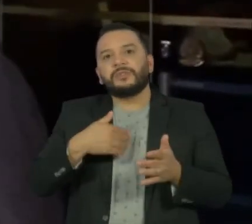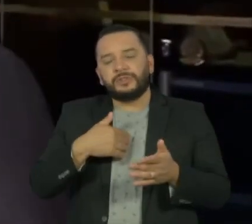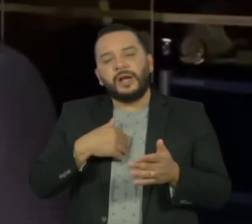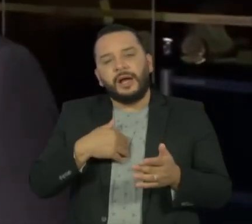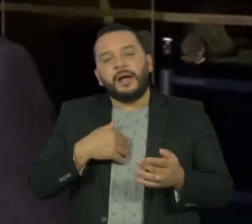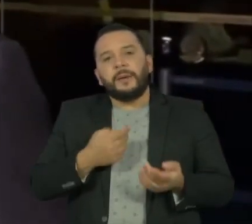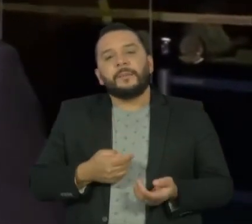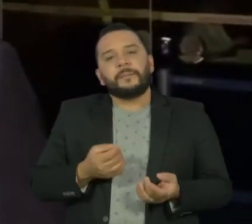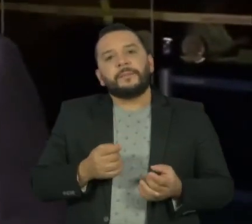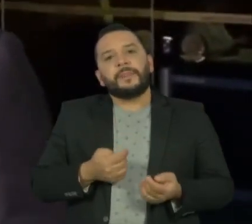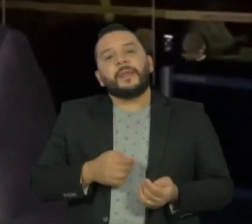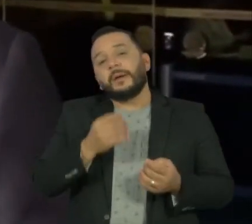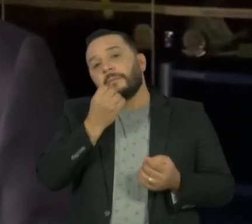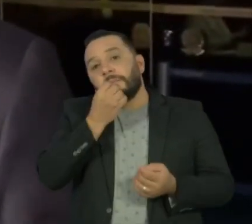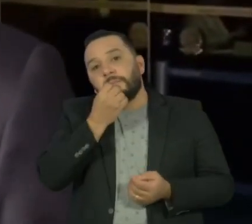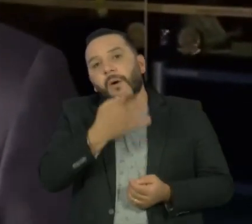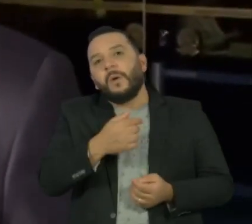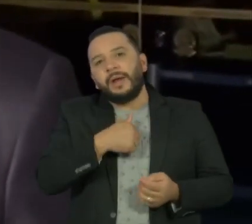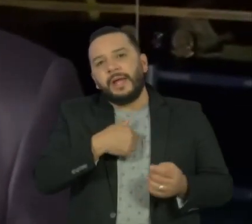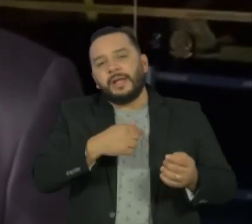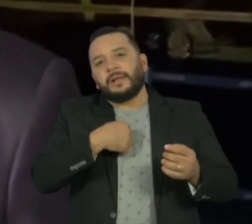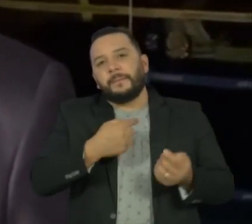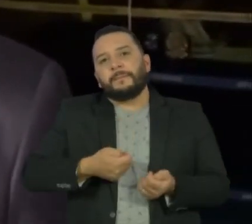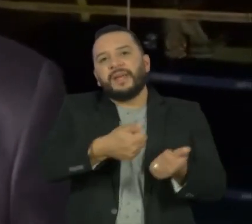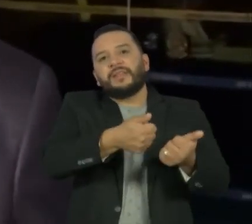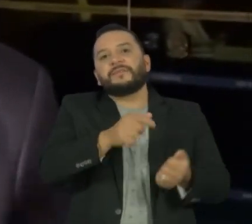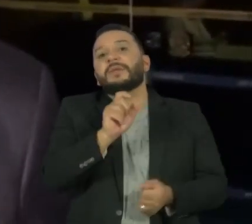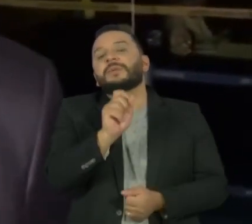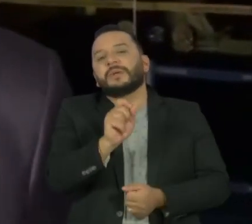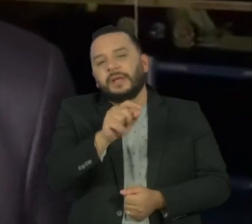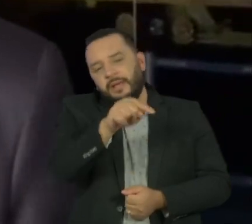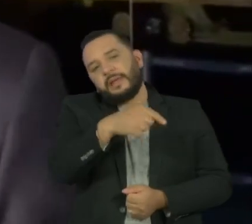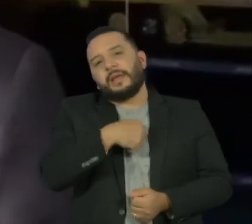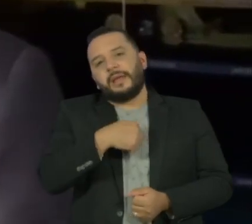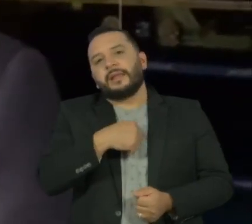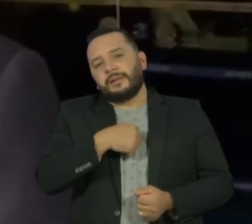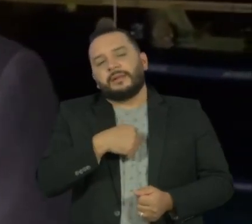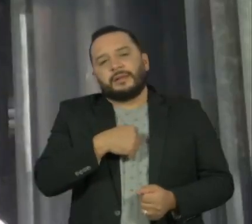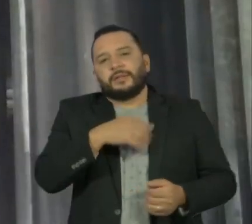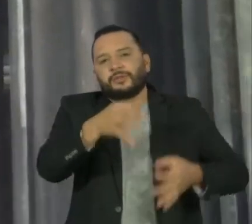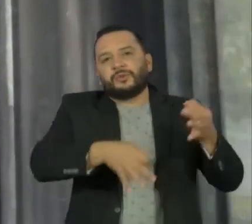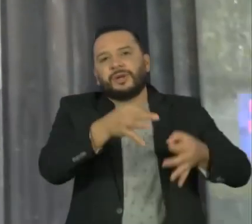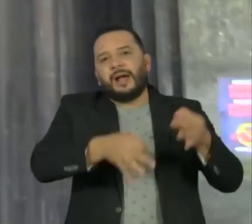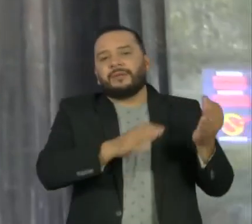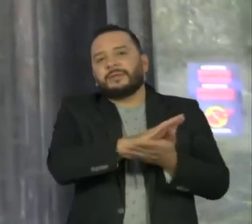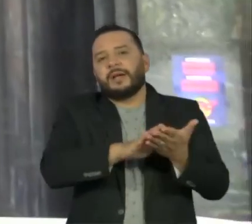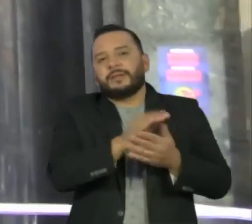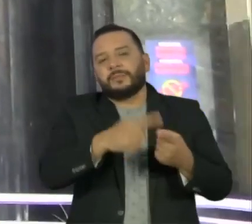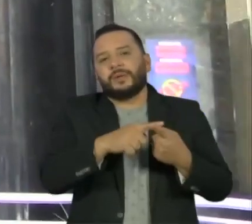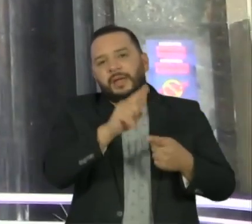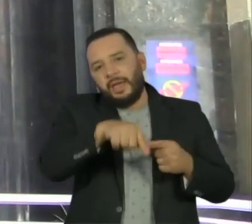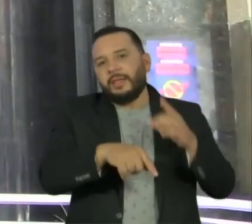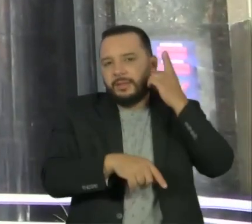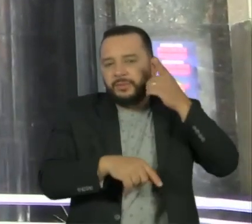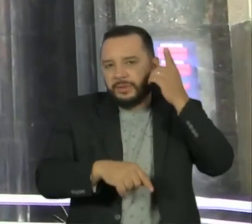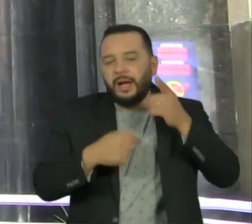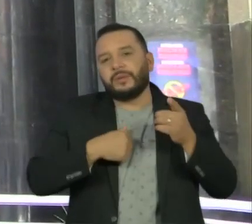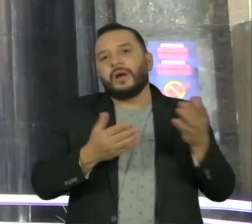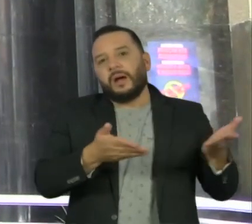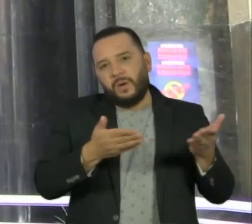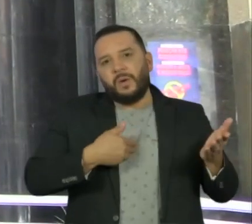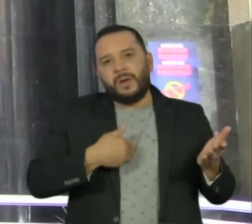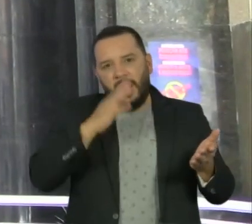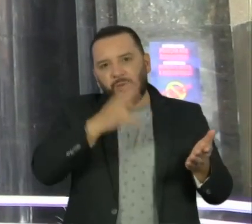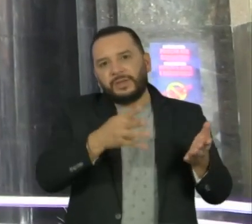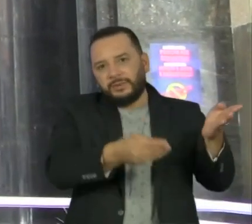por ele ter sido deputado. Com isso, a acusação passou para a Procuradoria-Geral do Estado, que, nesta